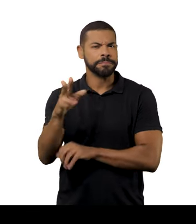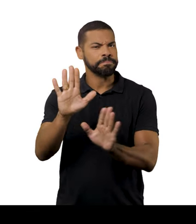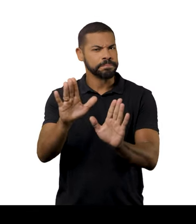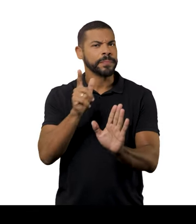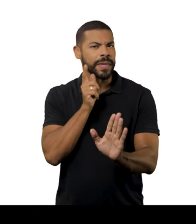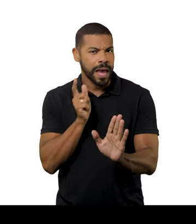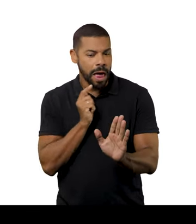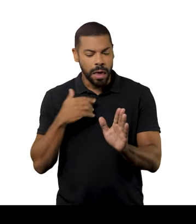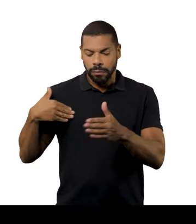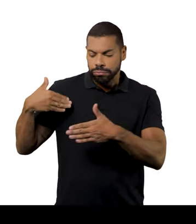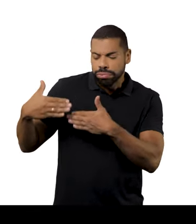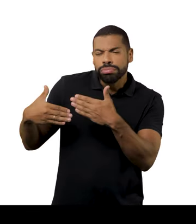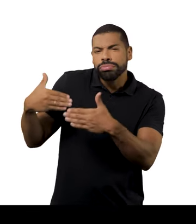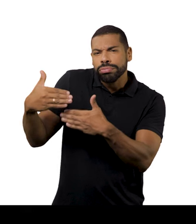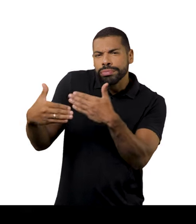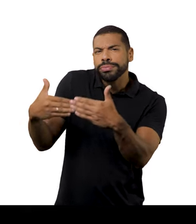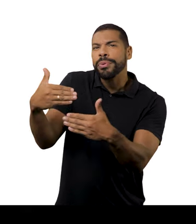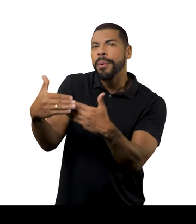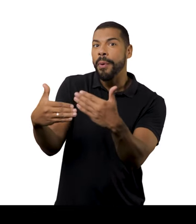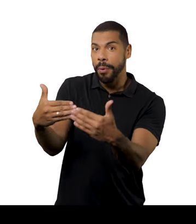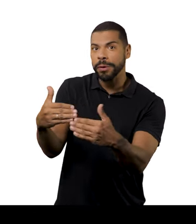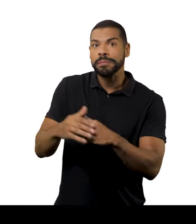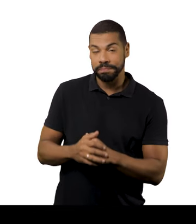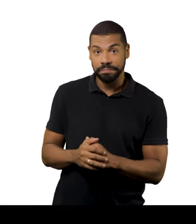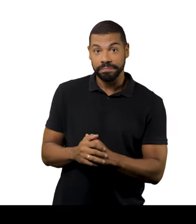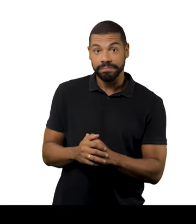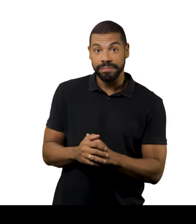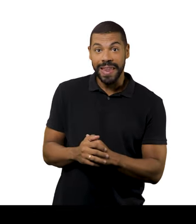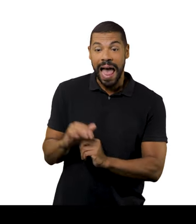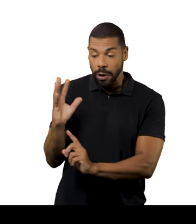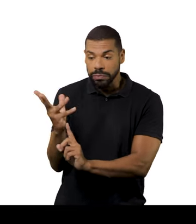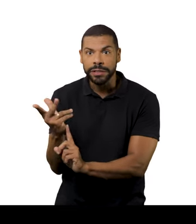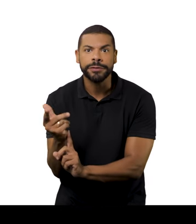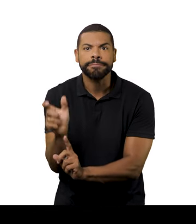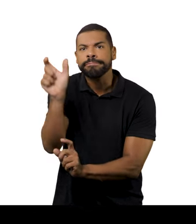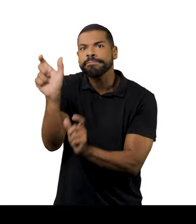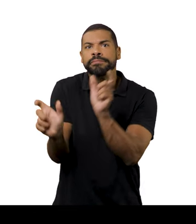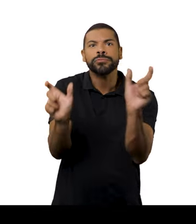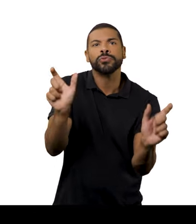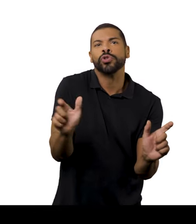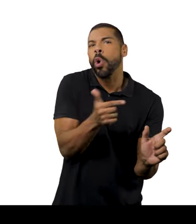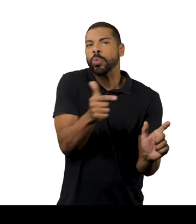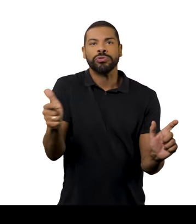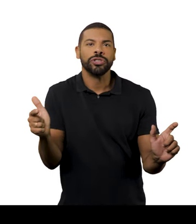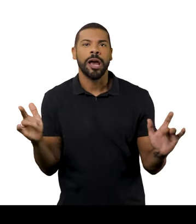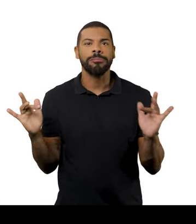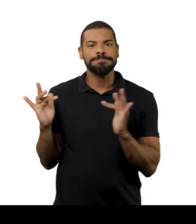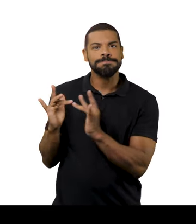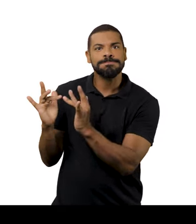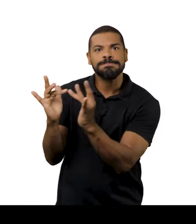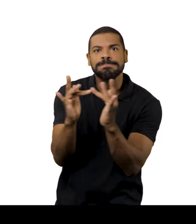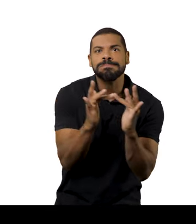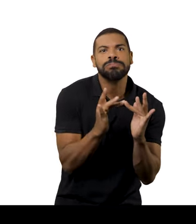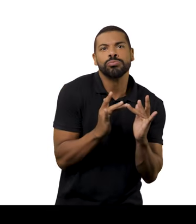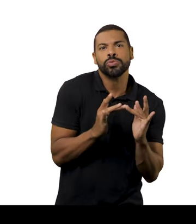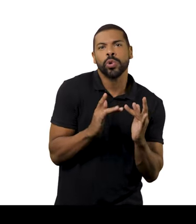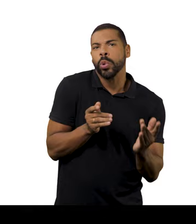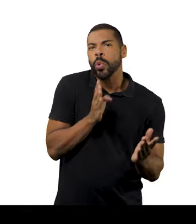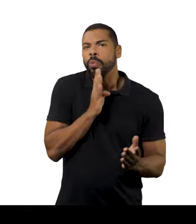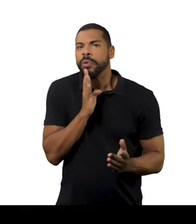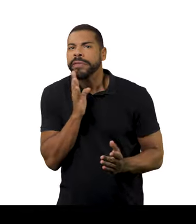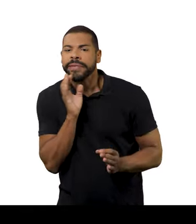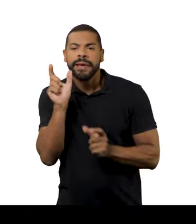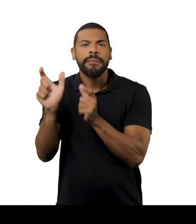curioso é que no processo os artistas não tinham contato com os